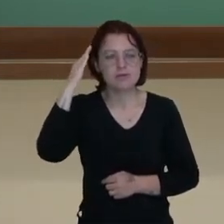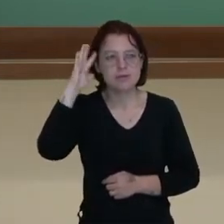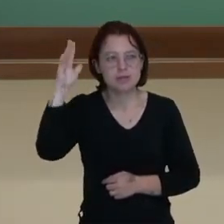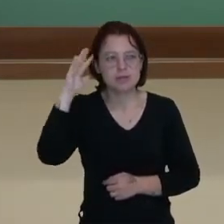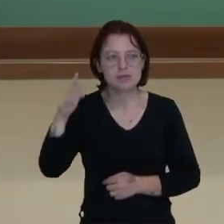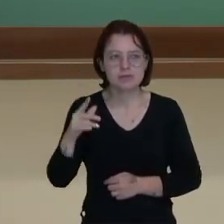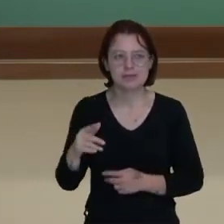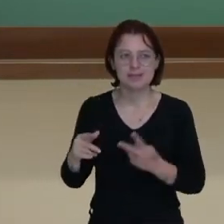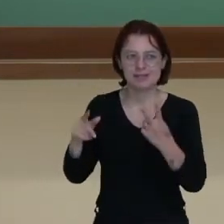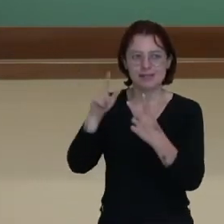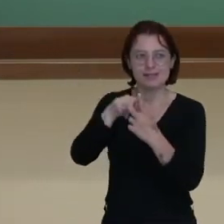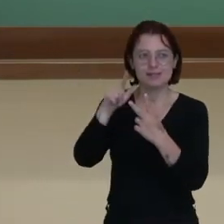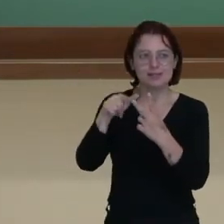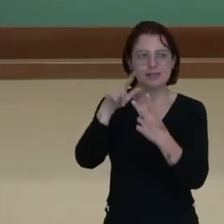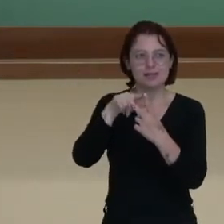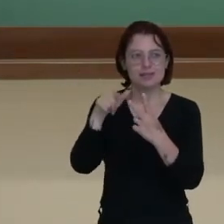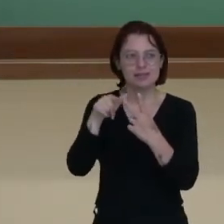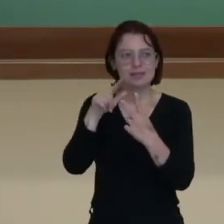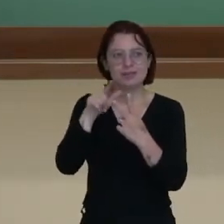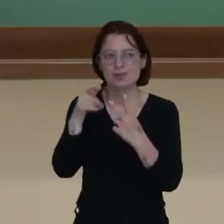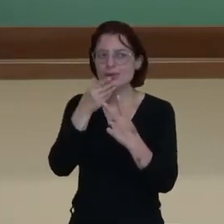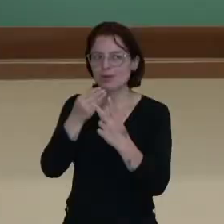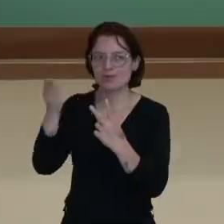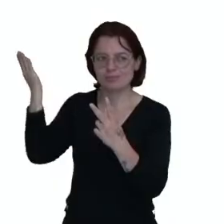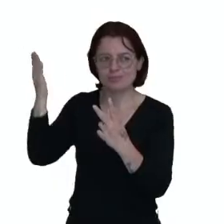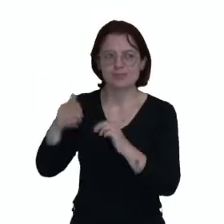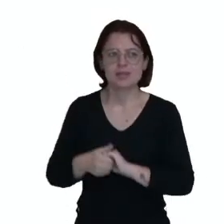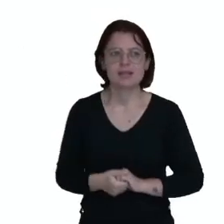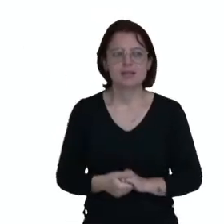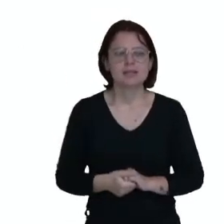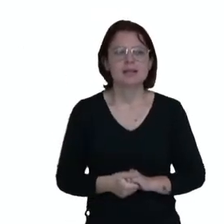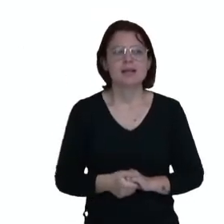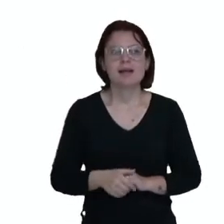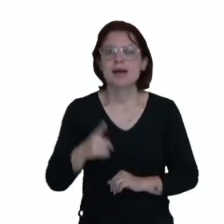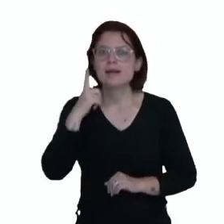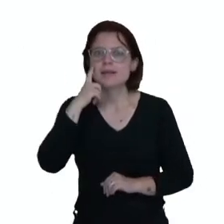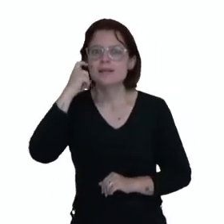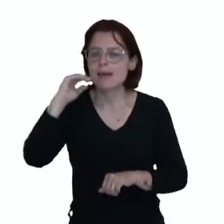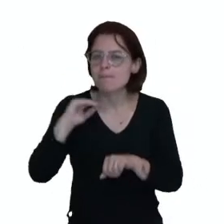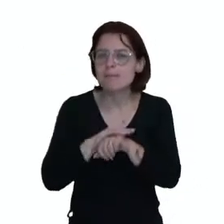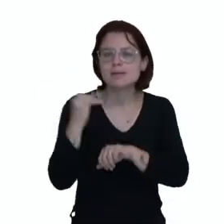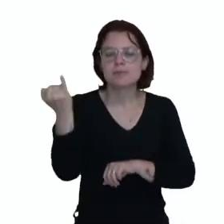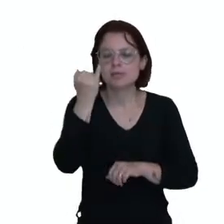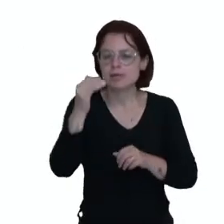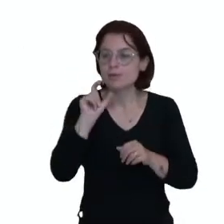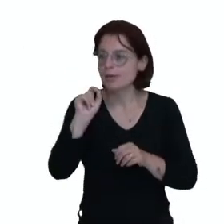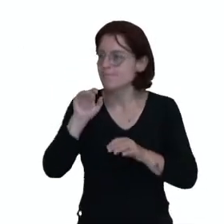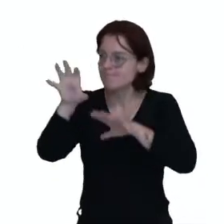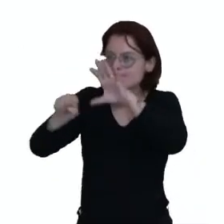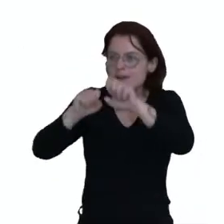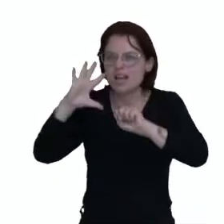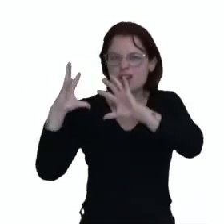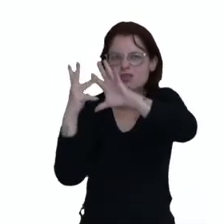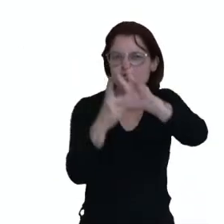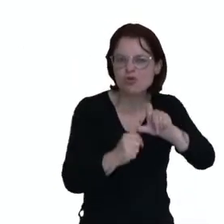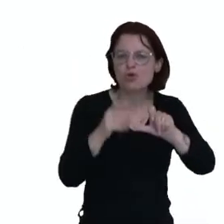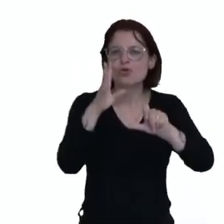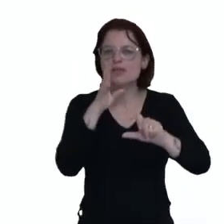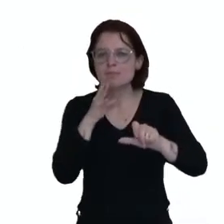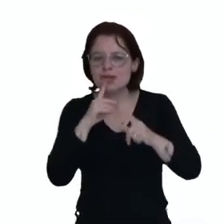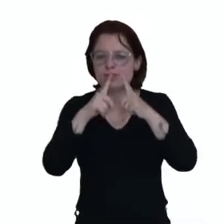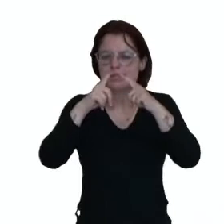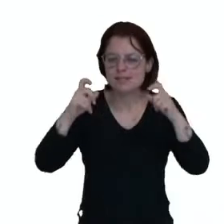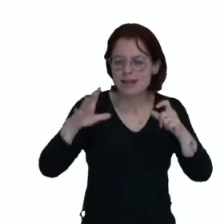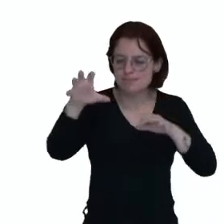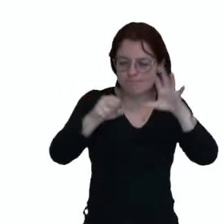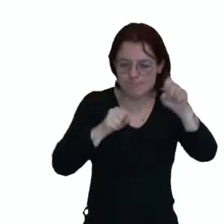aqui o Diderot e o Delambert. A ideia principal era reunir todos os saberes, ciências e conhecimentos da